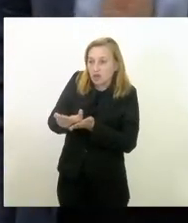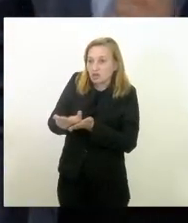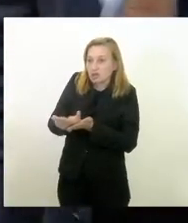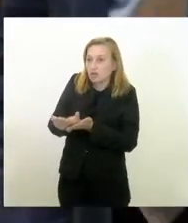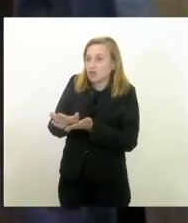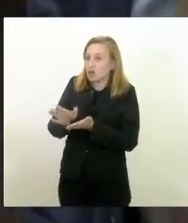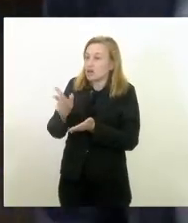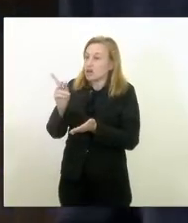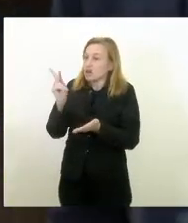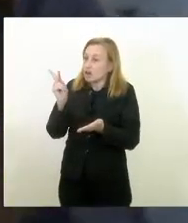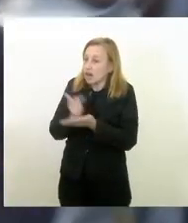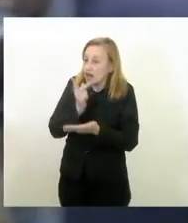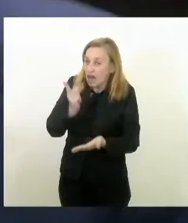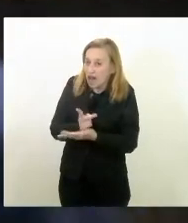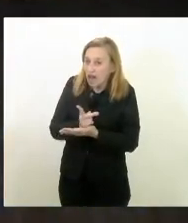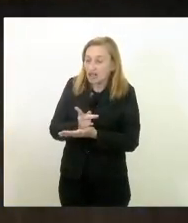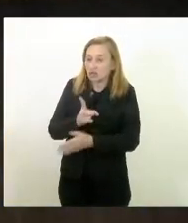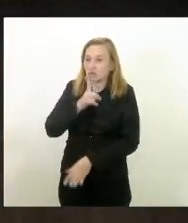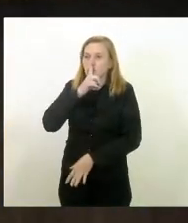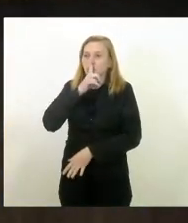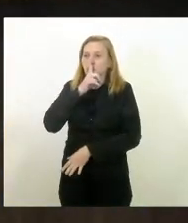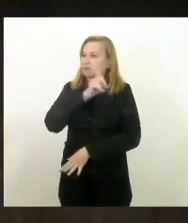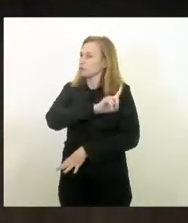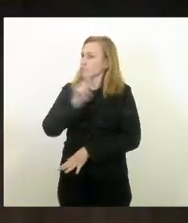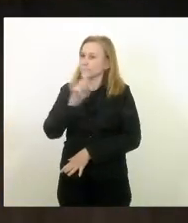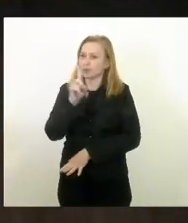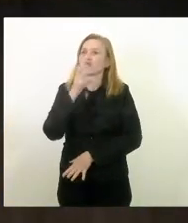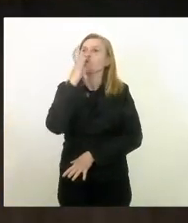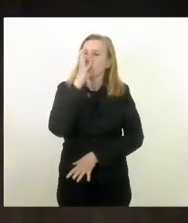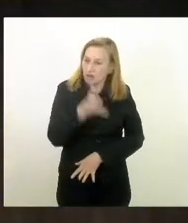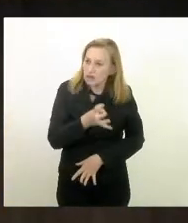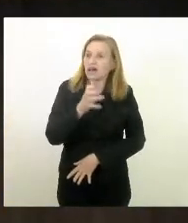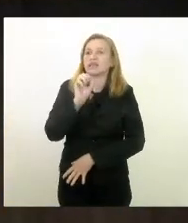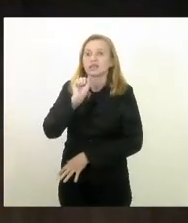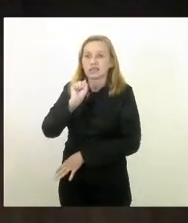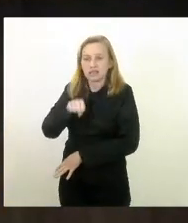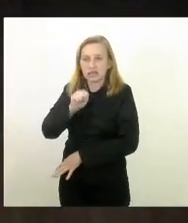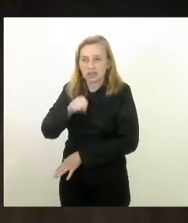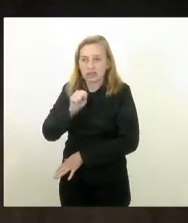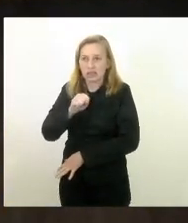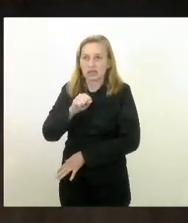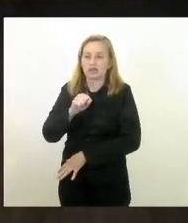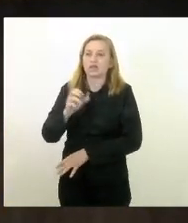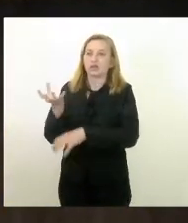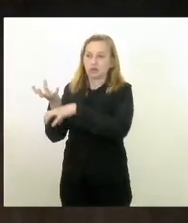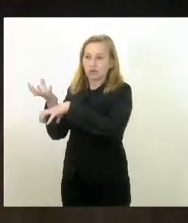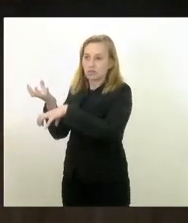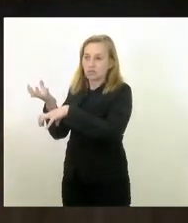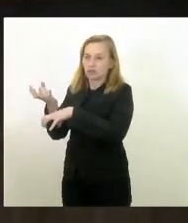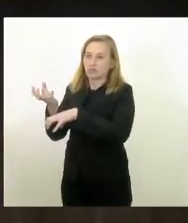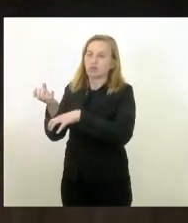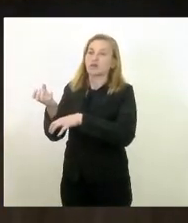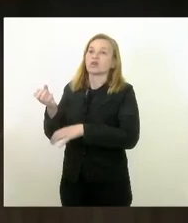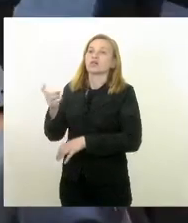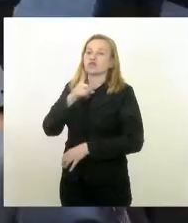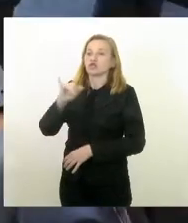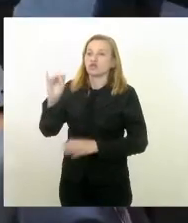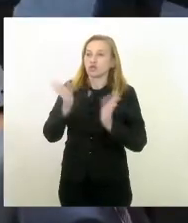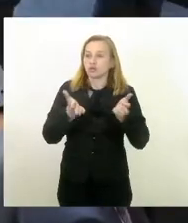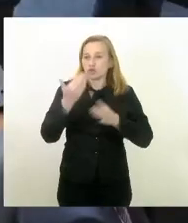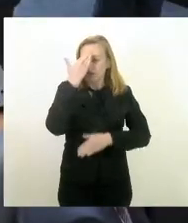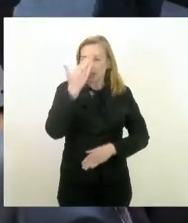silêncio sem se manifestar e sem denunciar essa tentativa de intimidação ao Congresso Nacional no dia de hoje muito obrigado